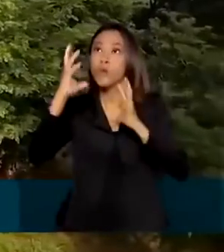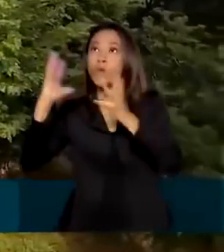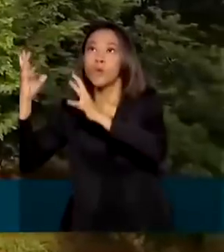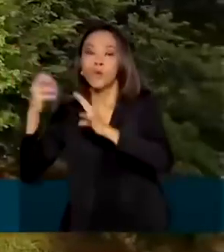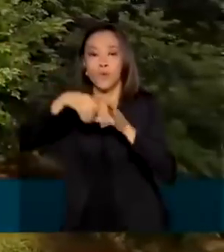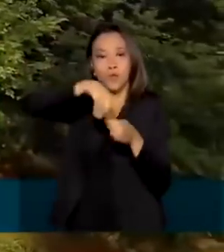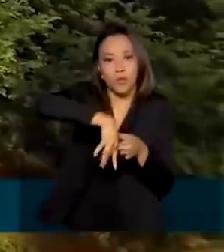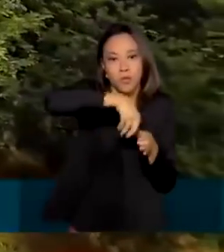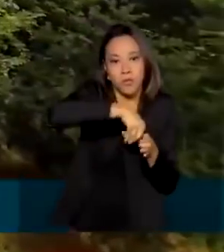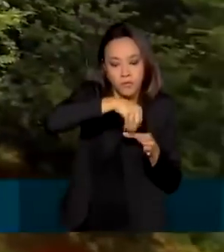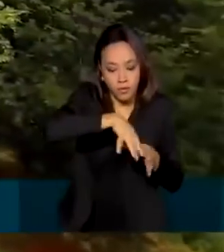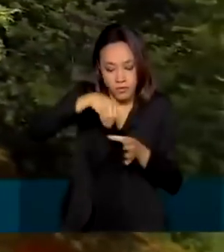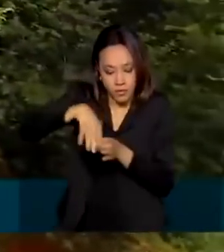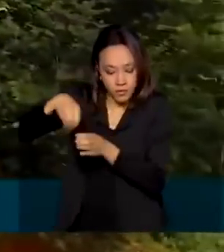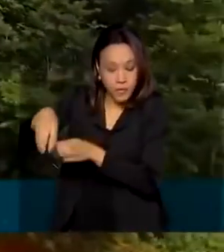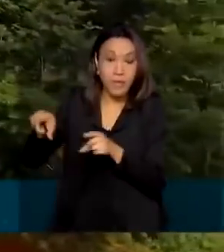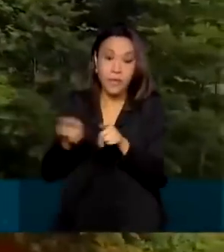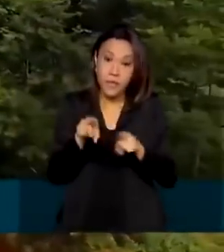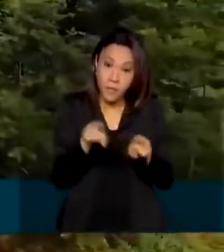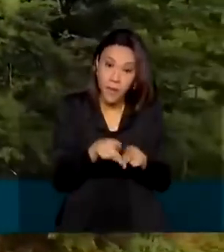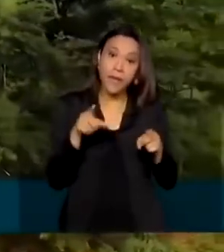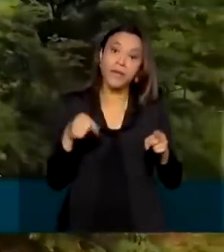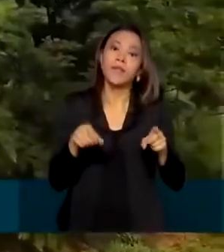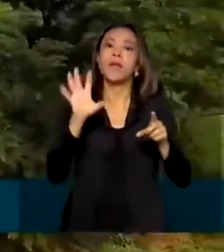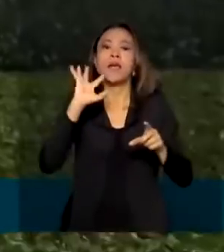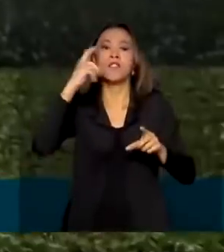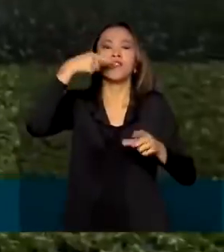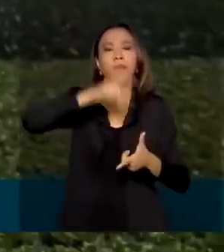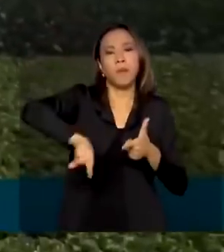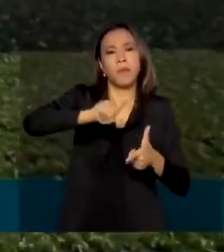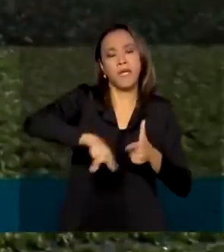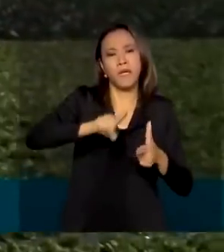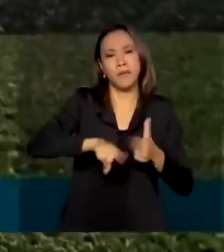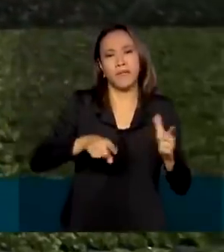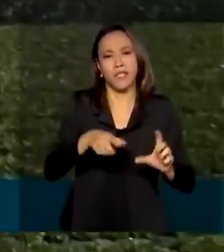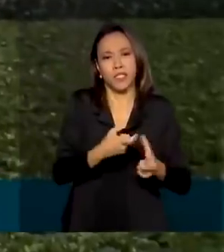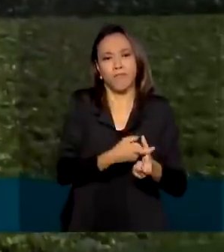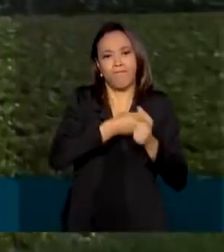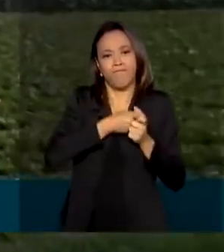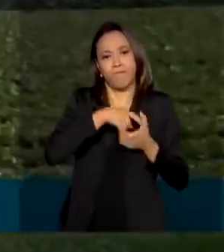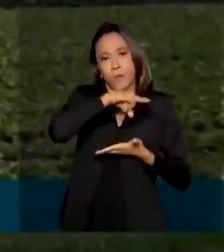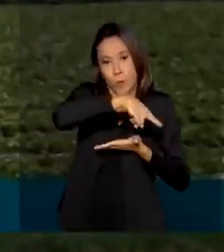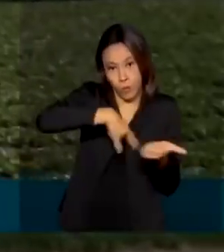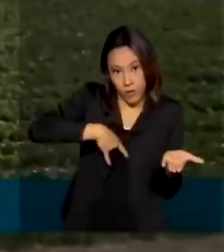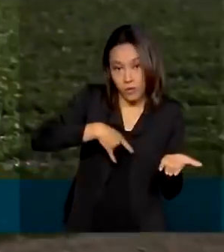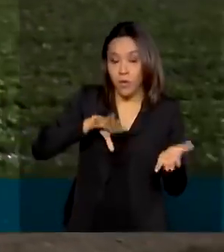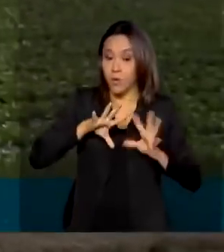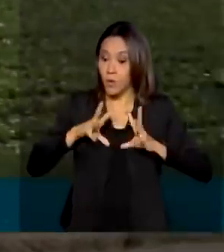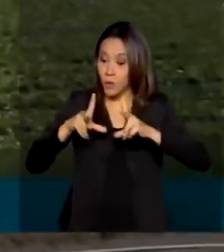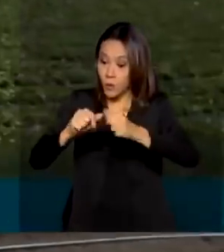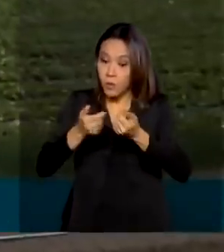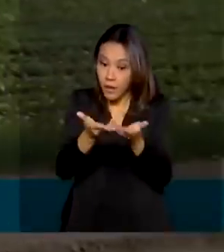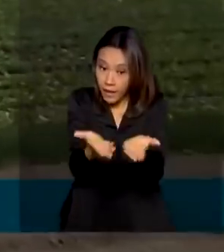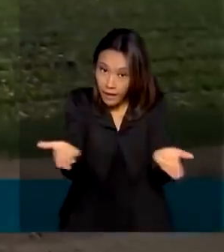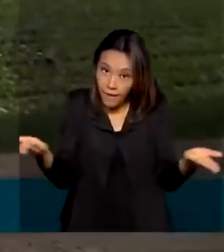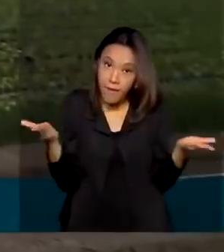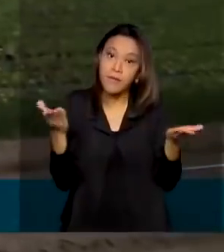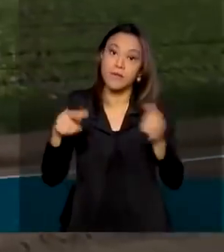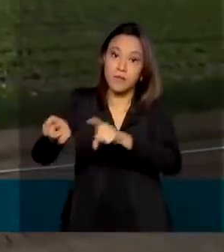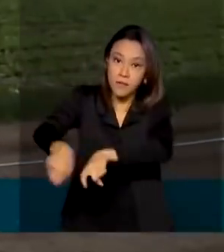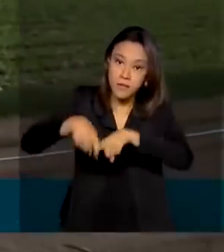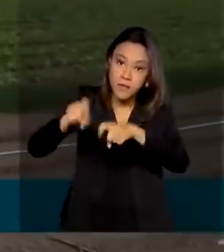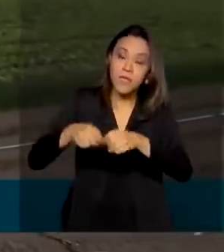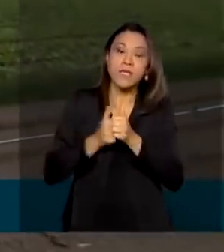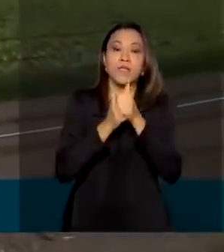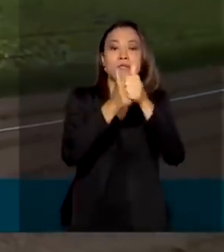pendências no Cadastro Ambiental Rural, o CAR. Tudo para que as propriedades rurais possam se adequar ao